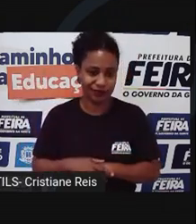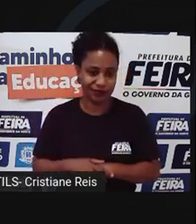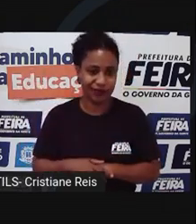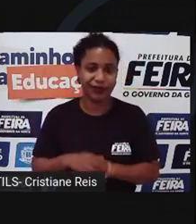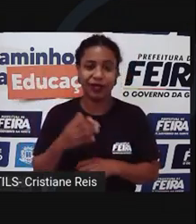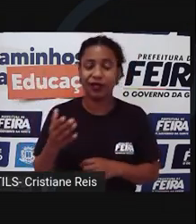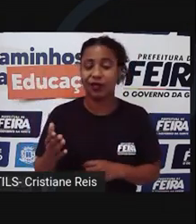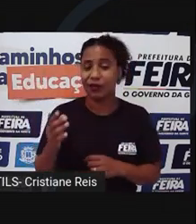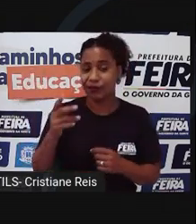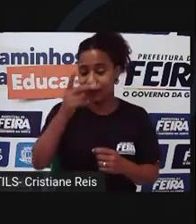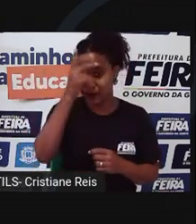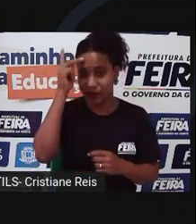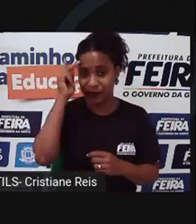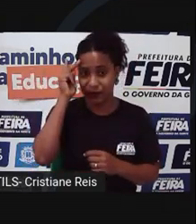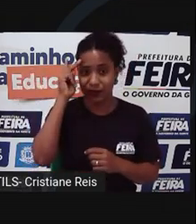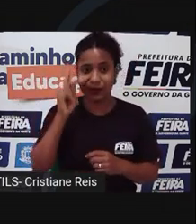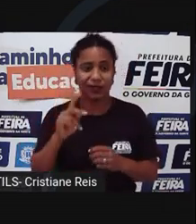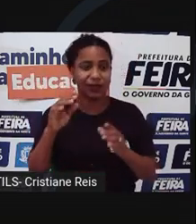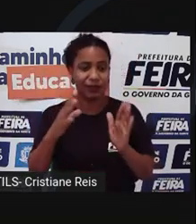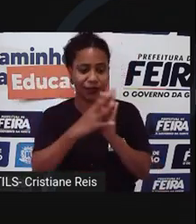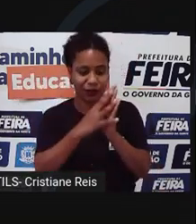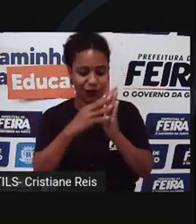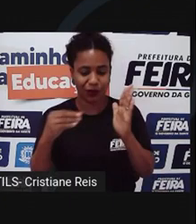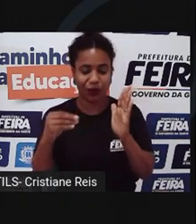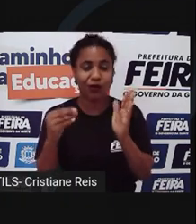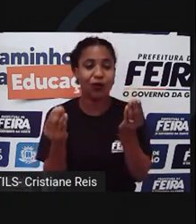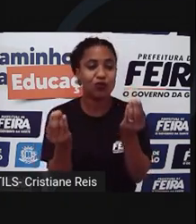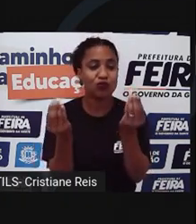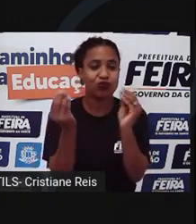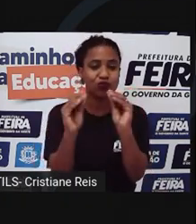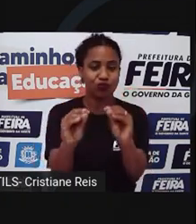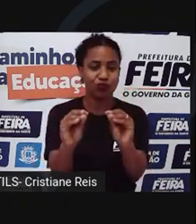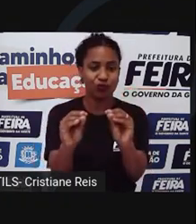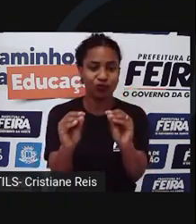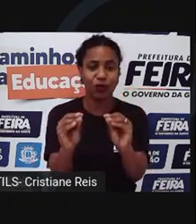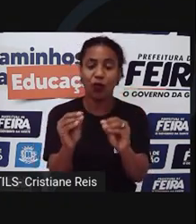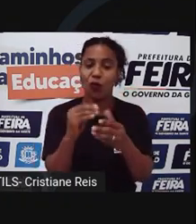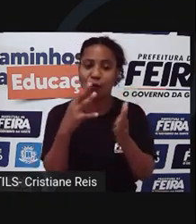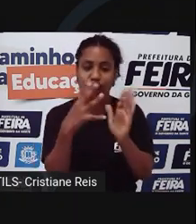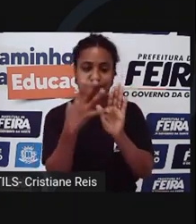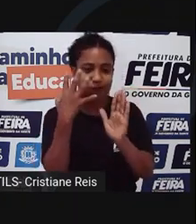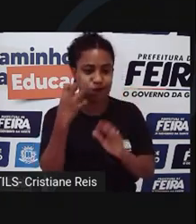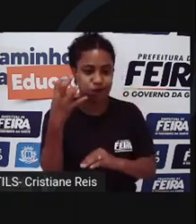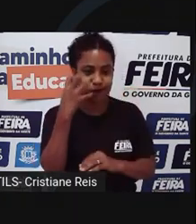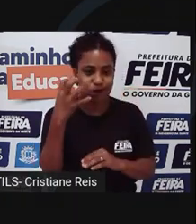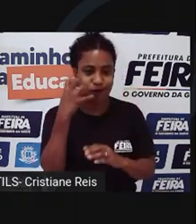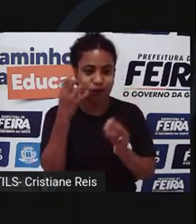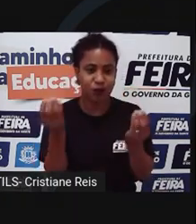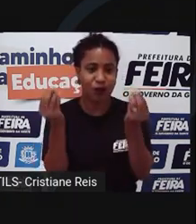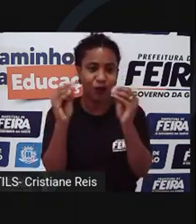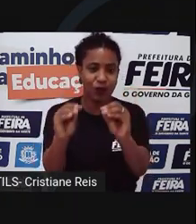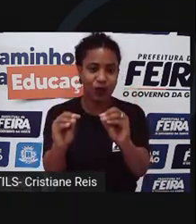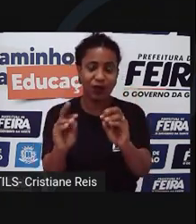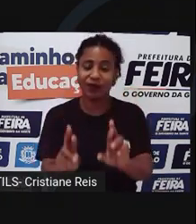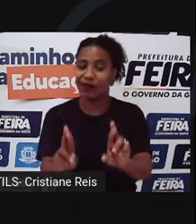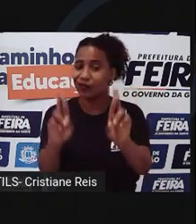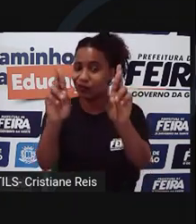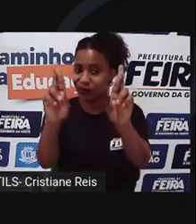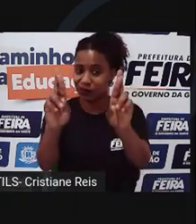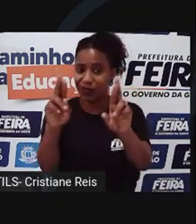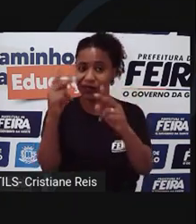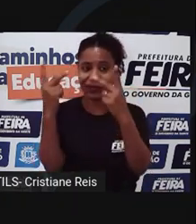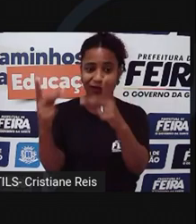os provedores serão responsabilizados se, após determinação judicial específica, isto é,